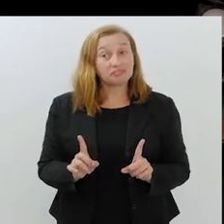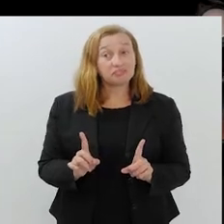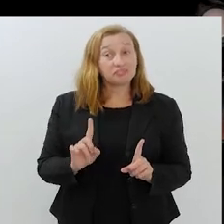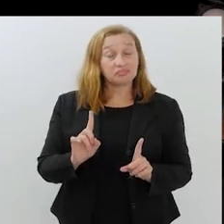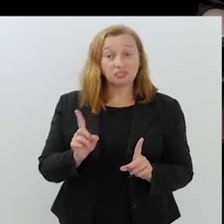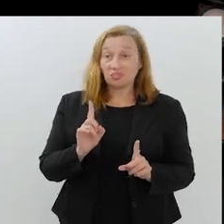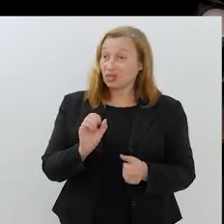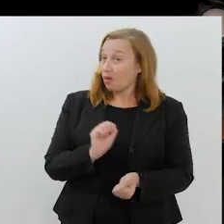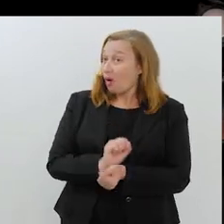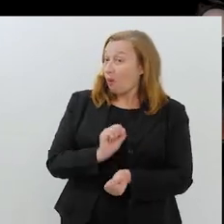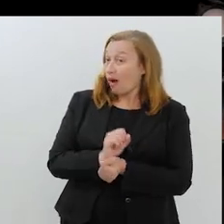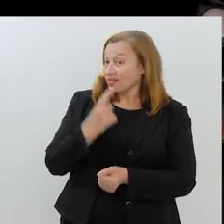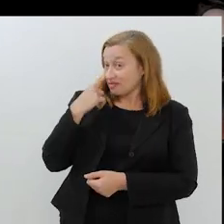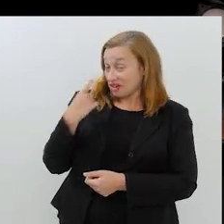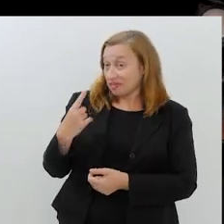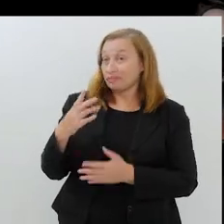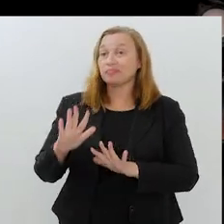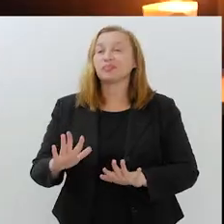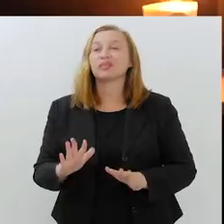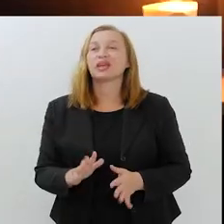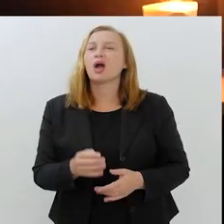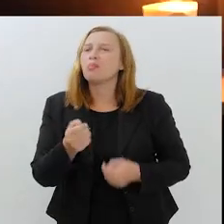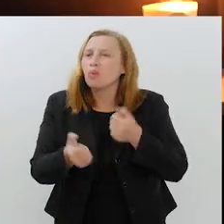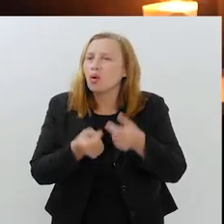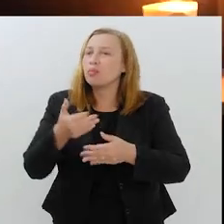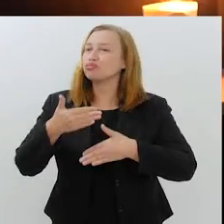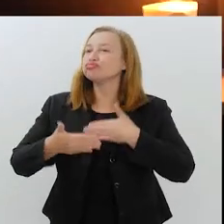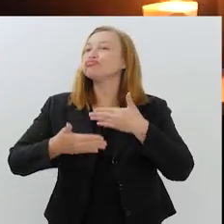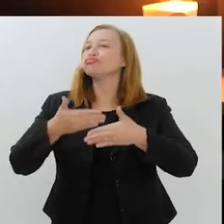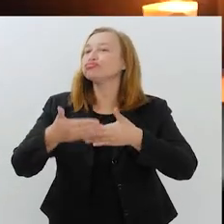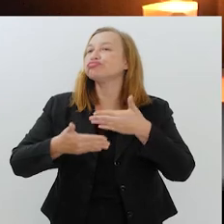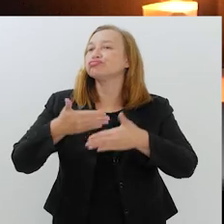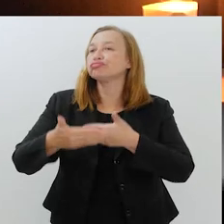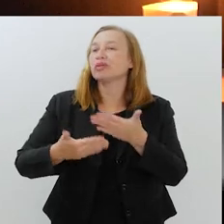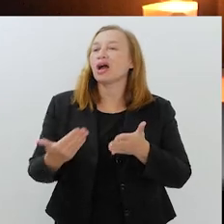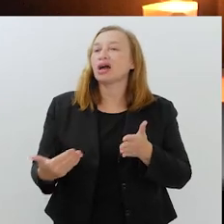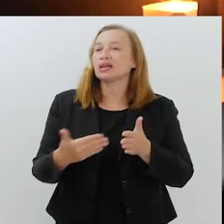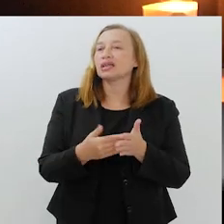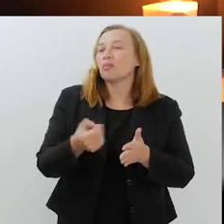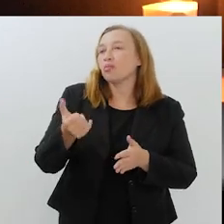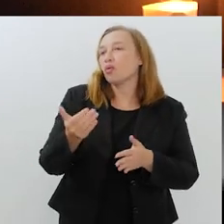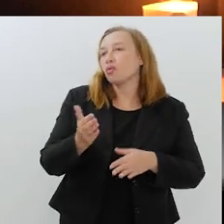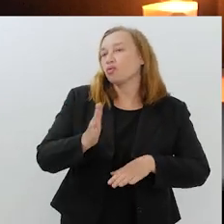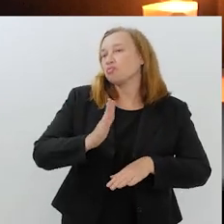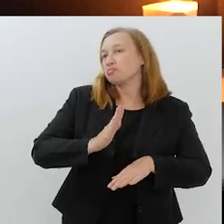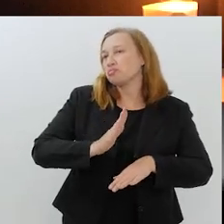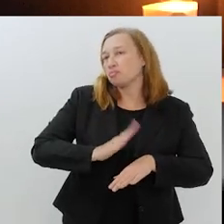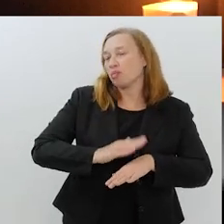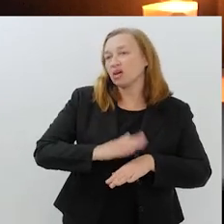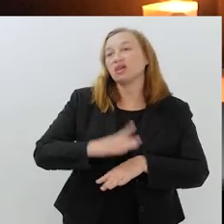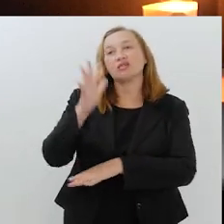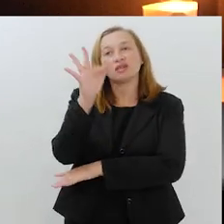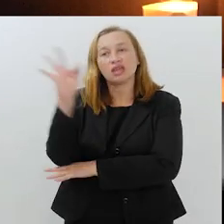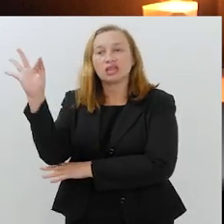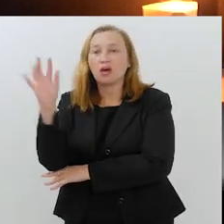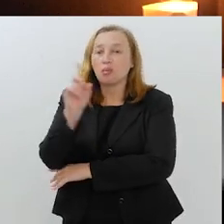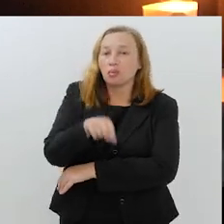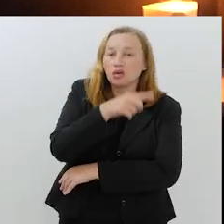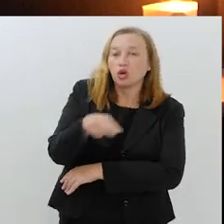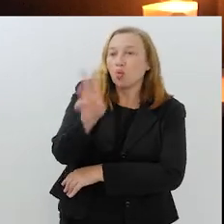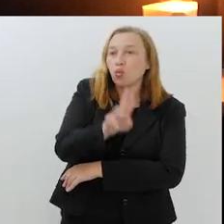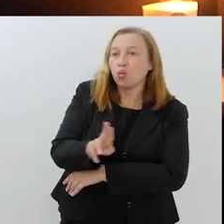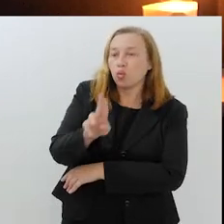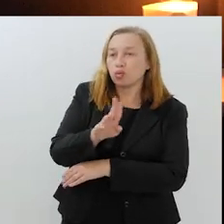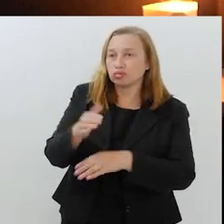é uma coisa que você não, esperava. Exato. Pouco a pouco a gente vai avançando. Até há pouco tempo, as federações, algumas